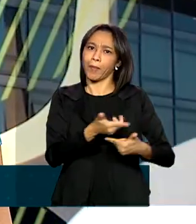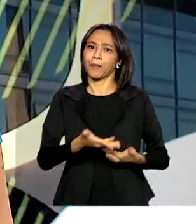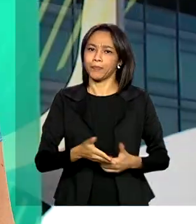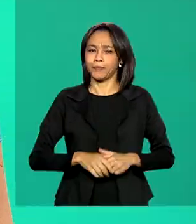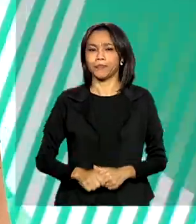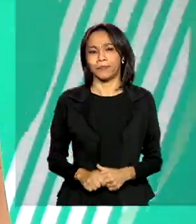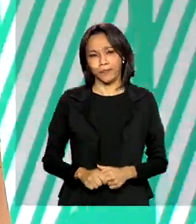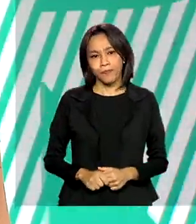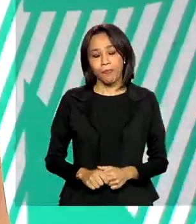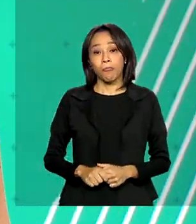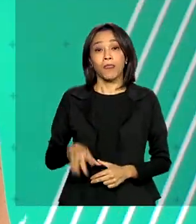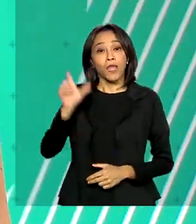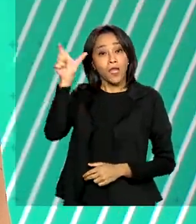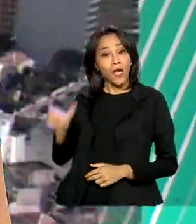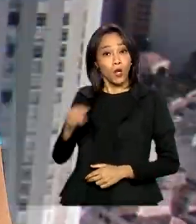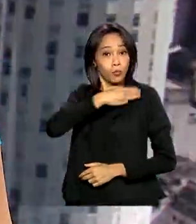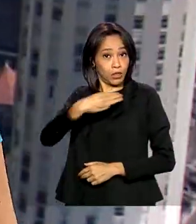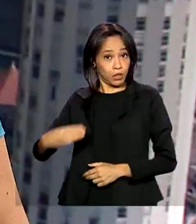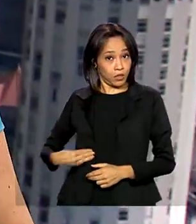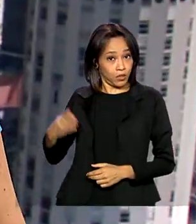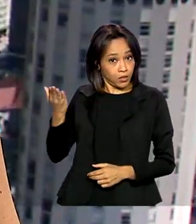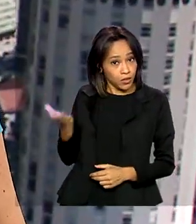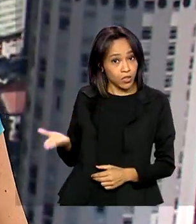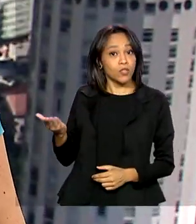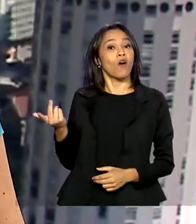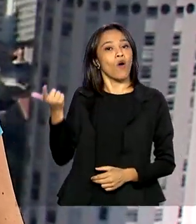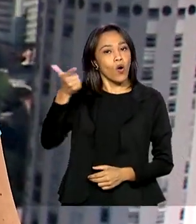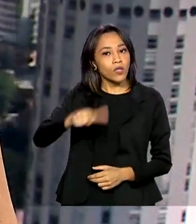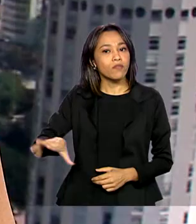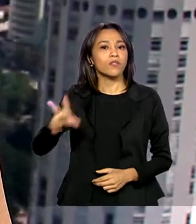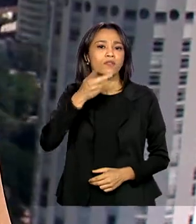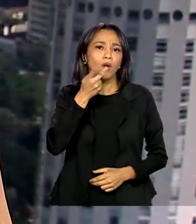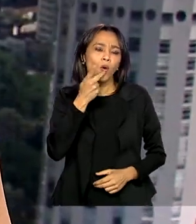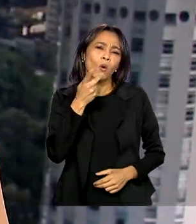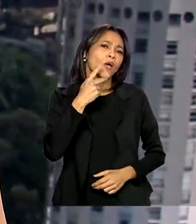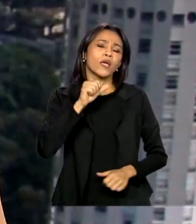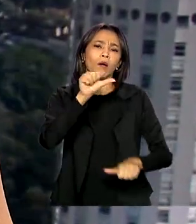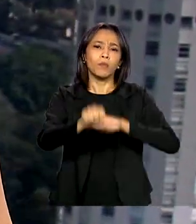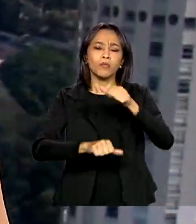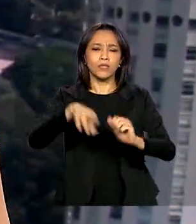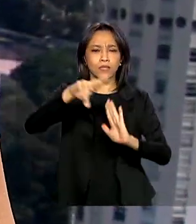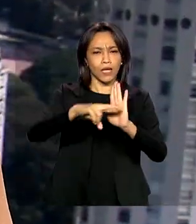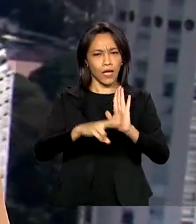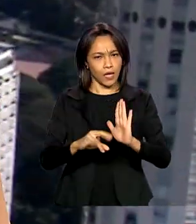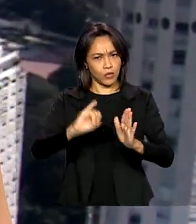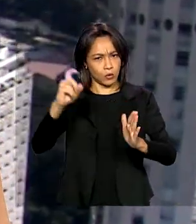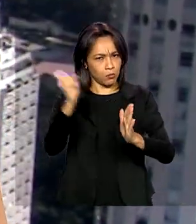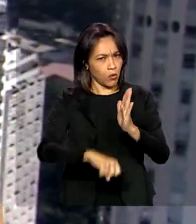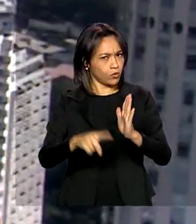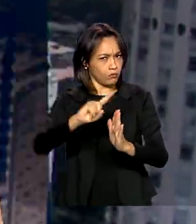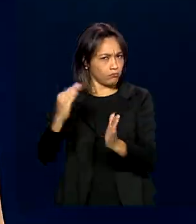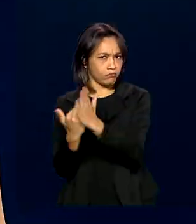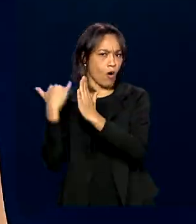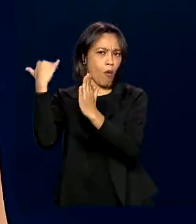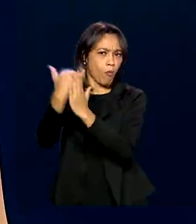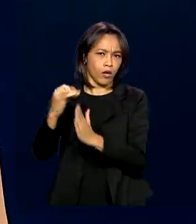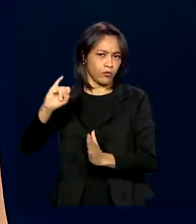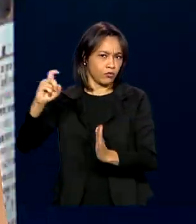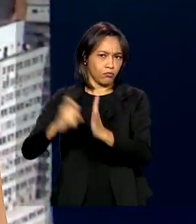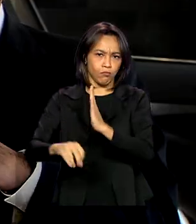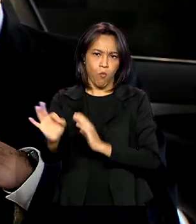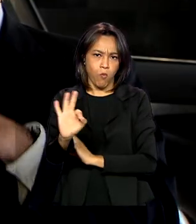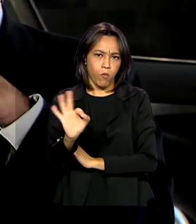O ministro Paulo Guedes também voltou a afirmar que a reforma tributária não prevê o aumento de impostos.